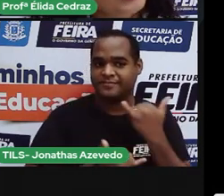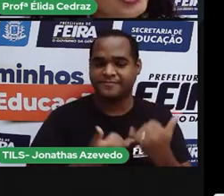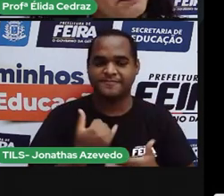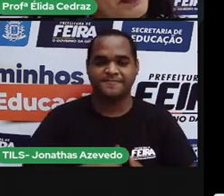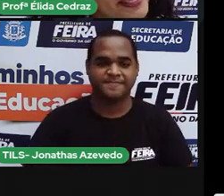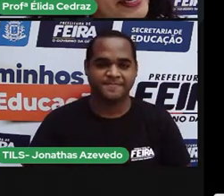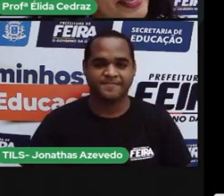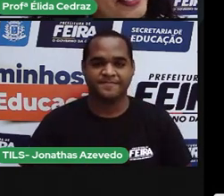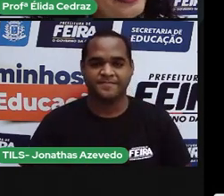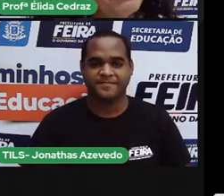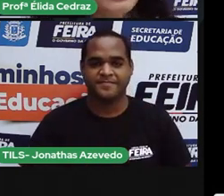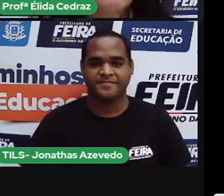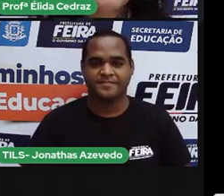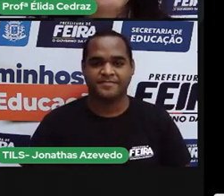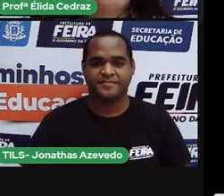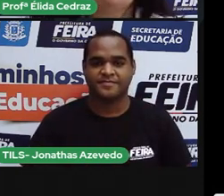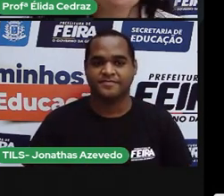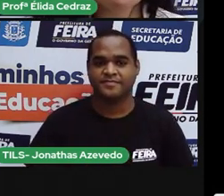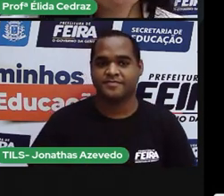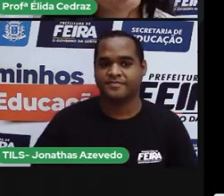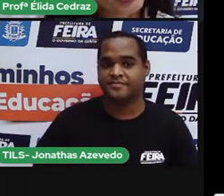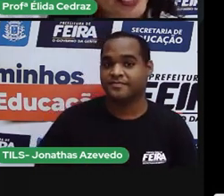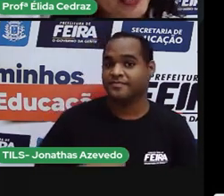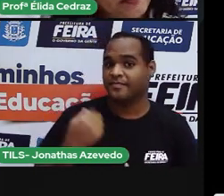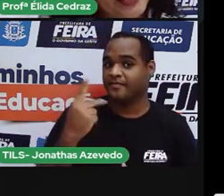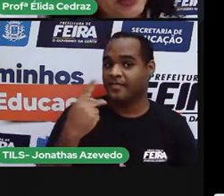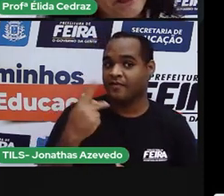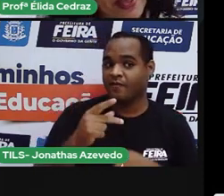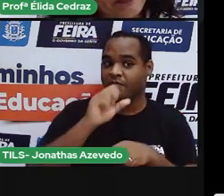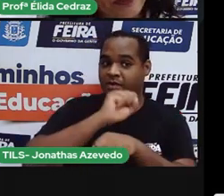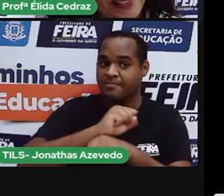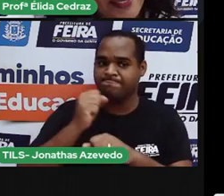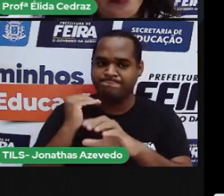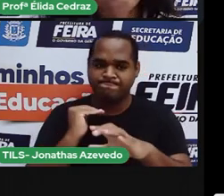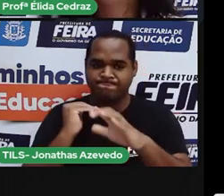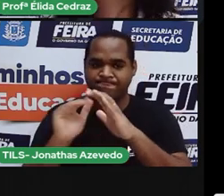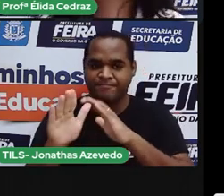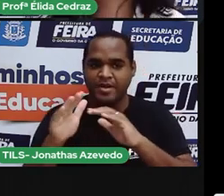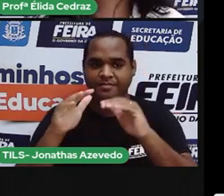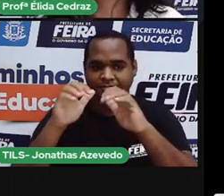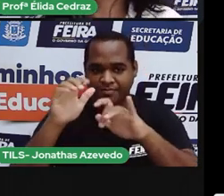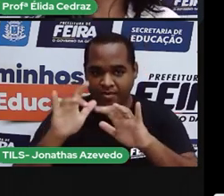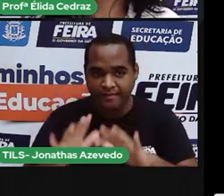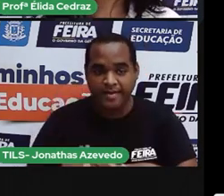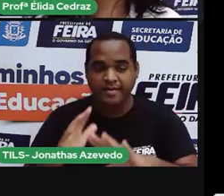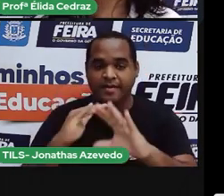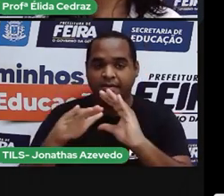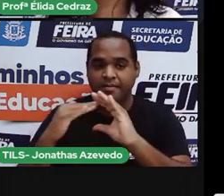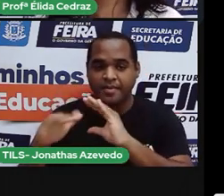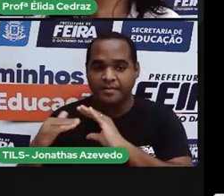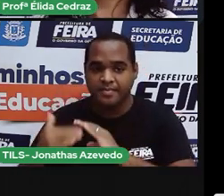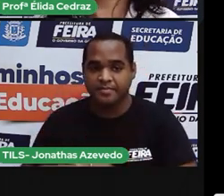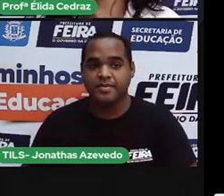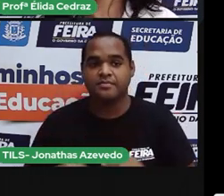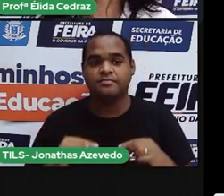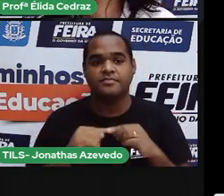Onde parar? Vocês vão ter que colocar a resposta aí no bate-papo, ok? Pronto.